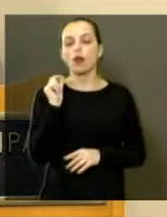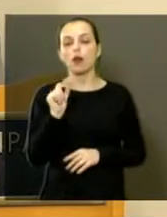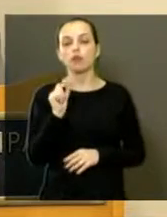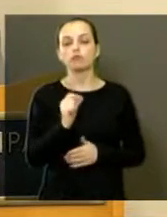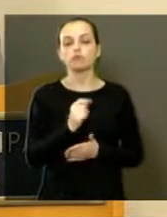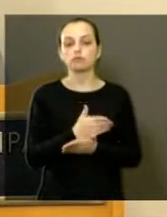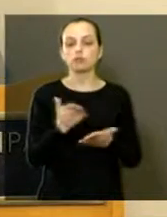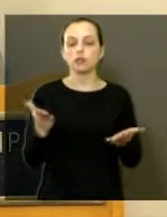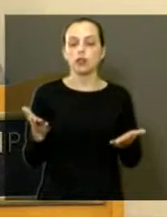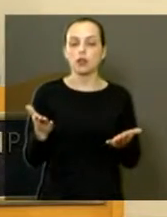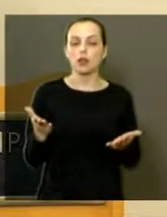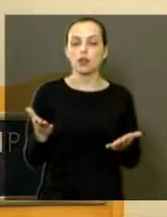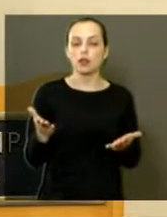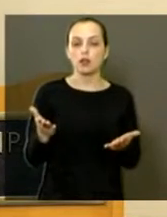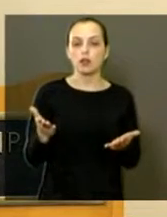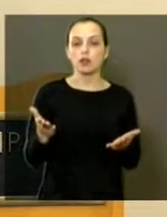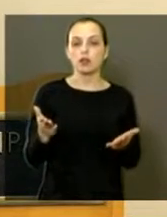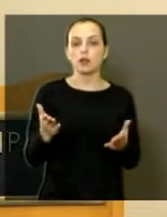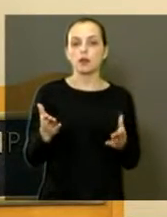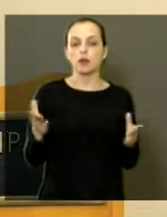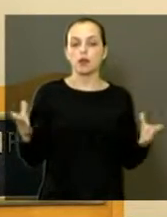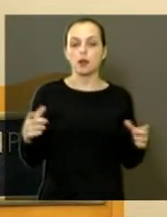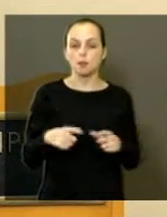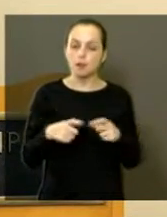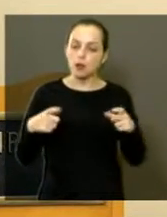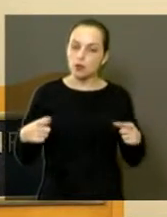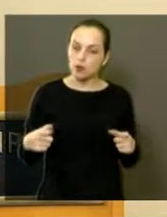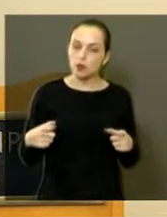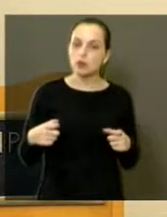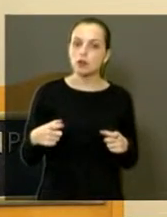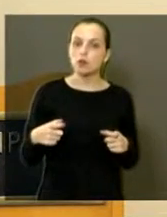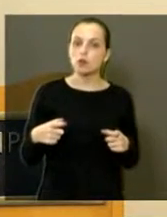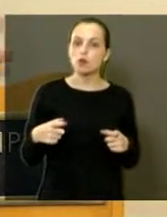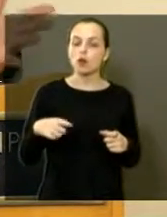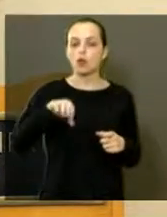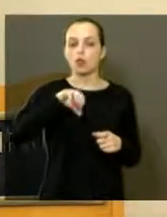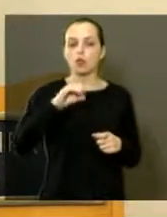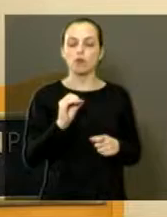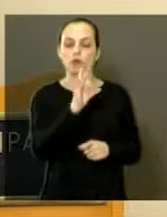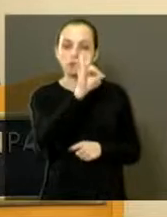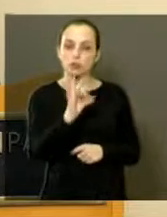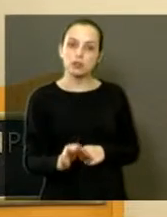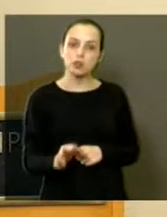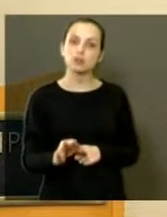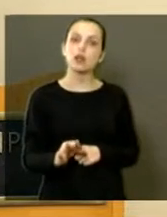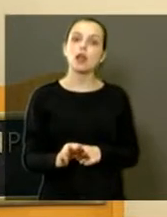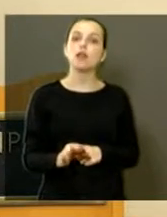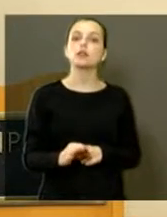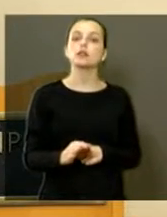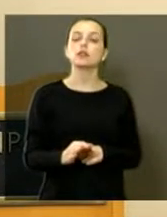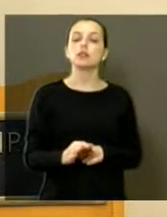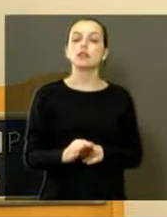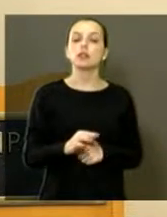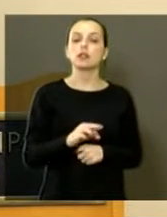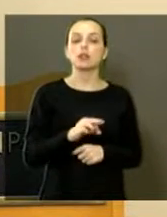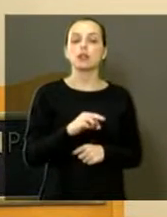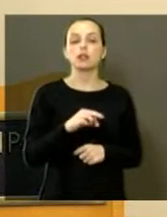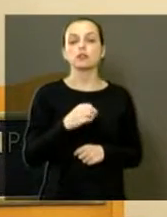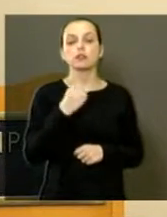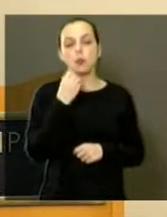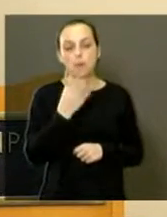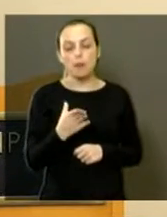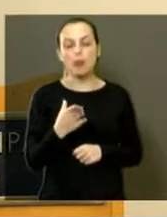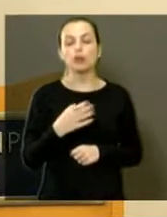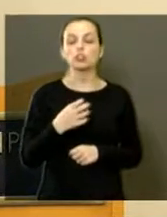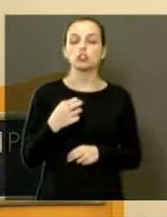que a maioria, quase 100%, 90% foram recuperadas. E gente que trabalha